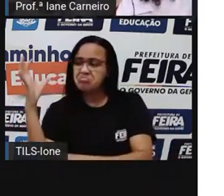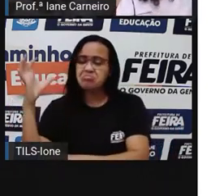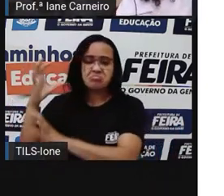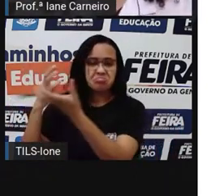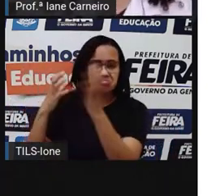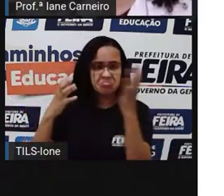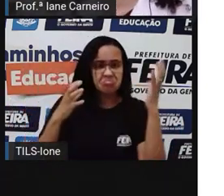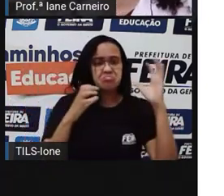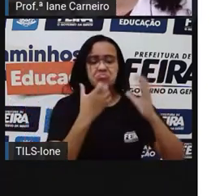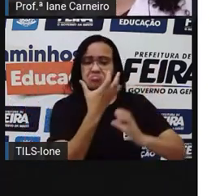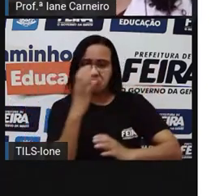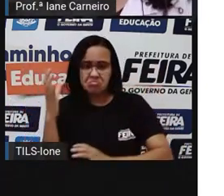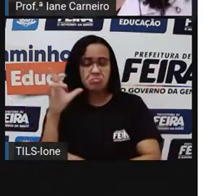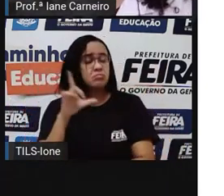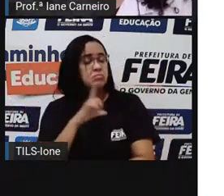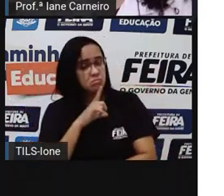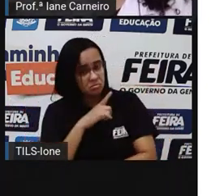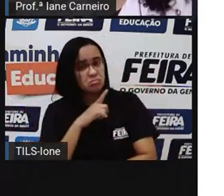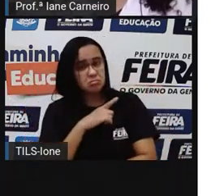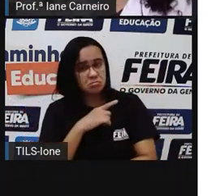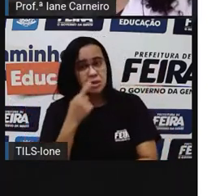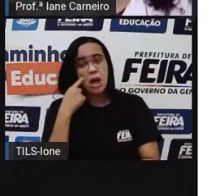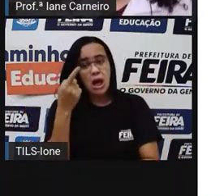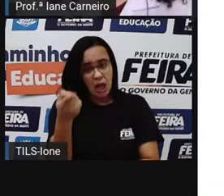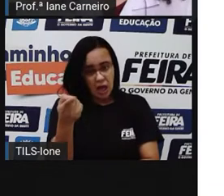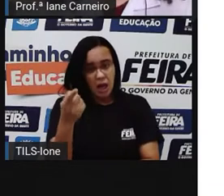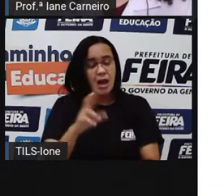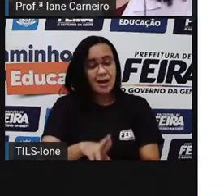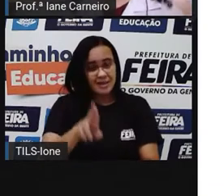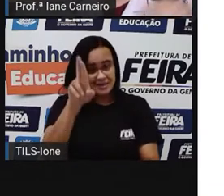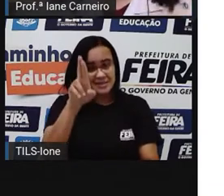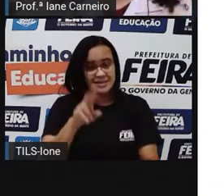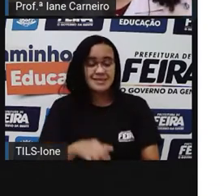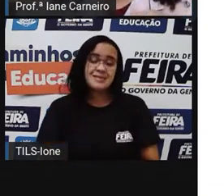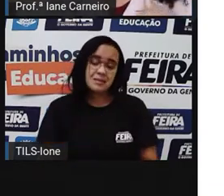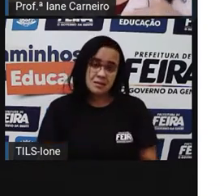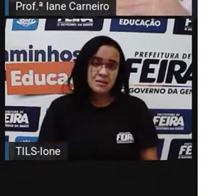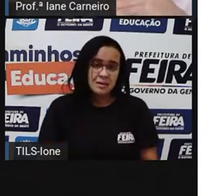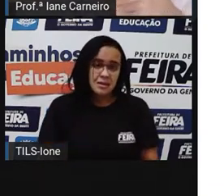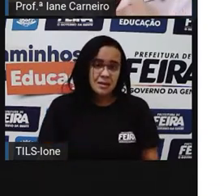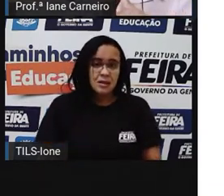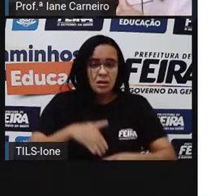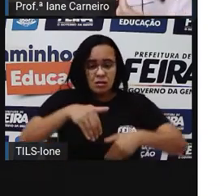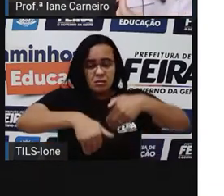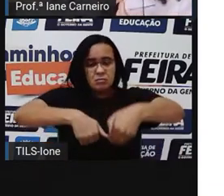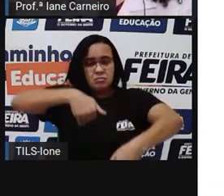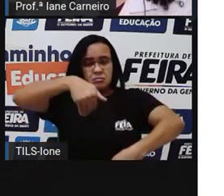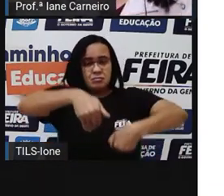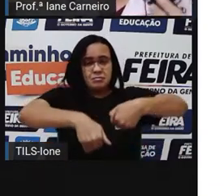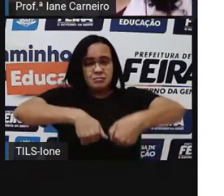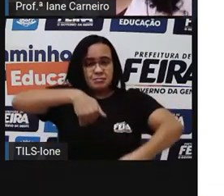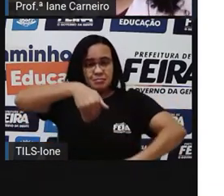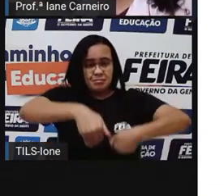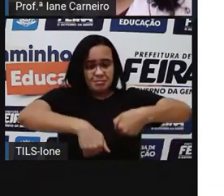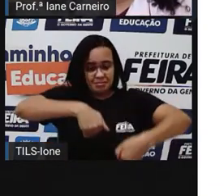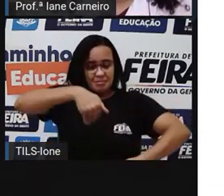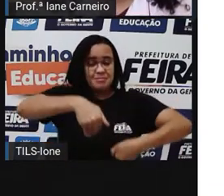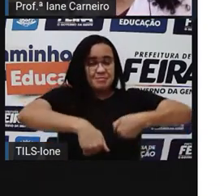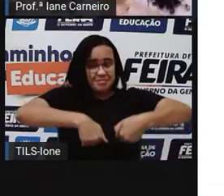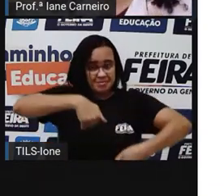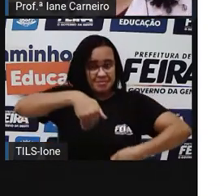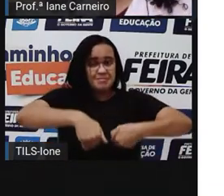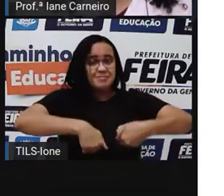tentam destruí-la, né? Então, olha só a característica dele. E aí, como os pés deles são para trás, né, os